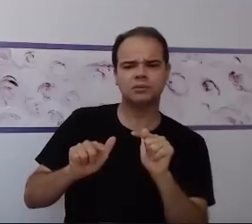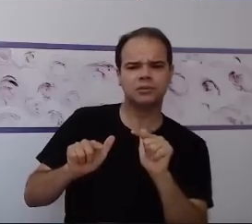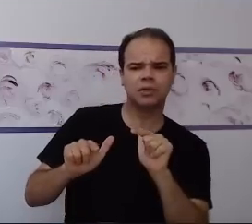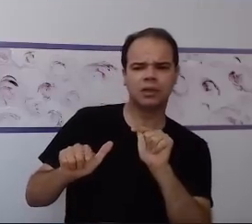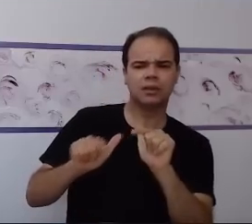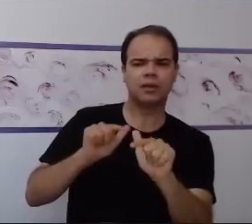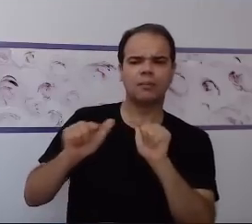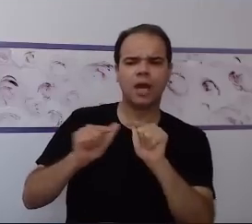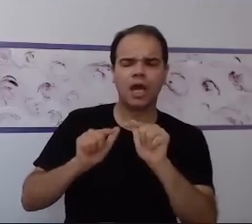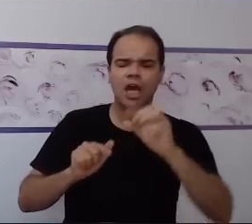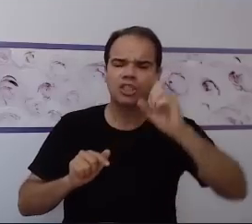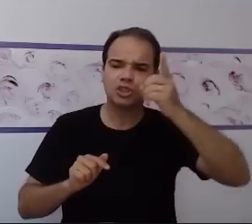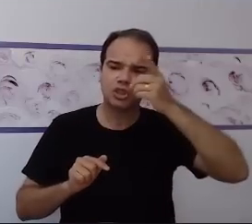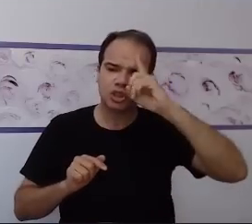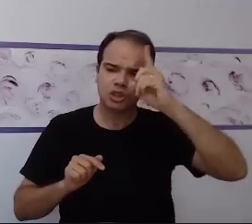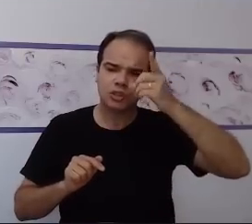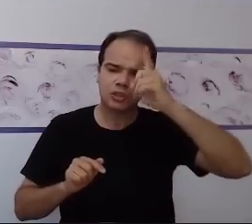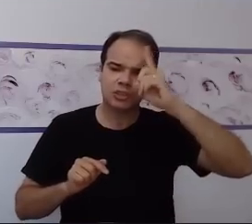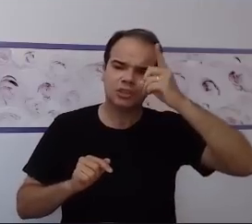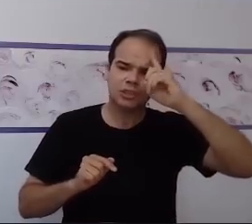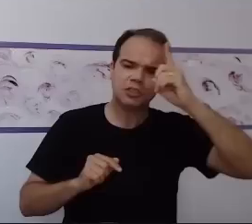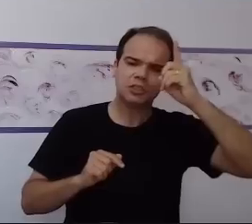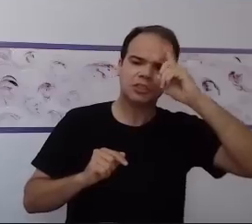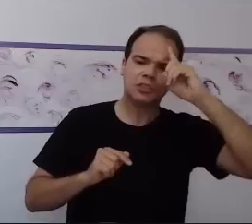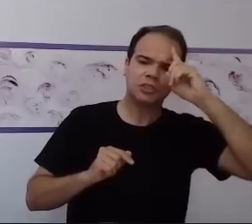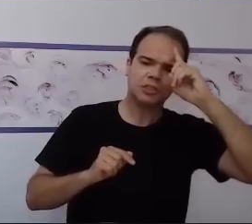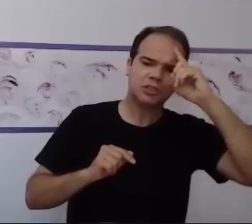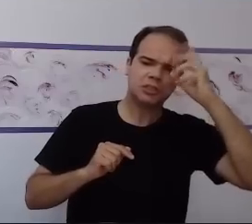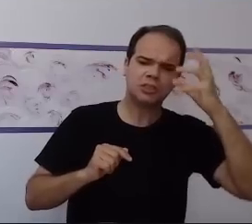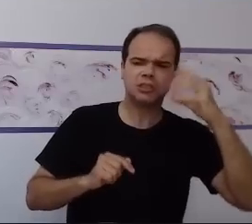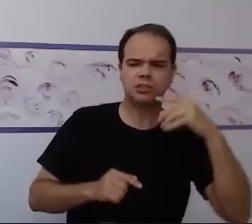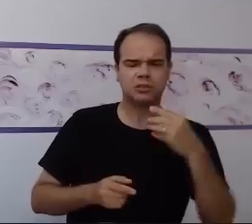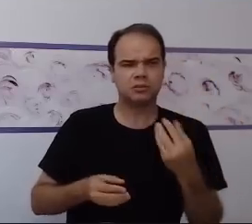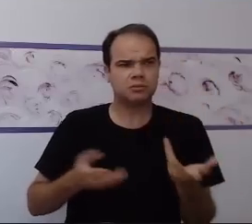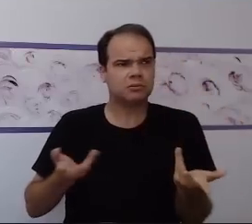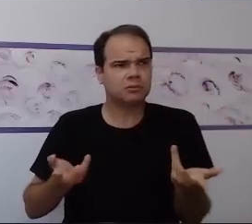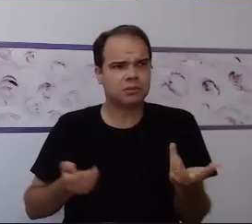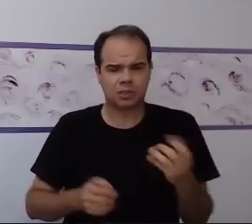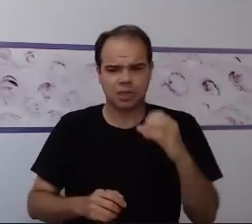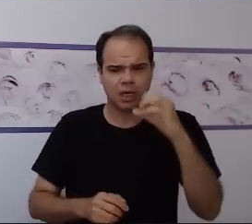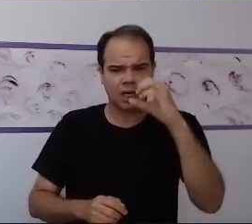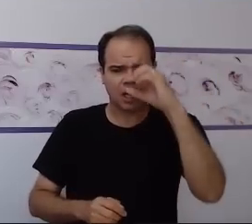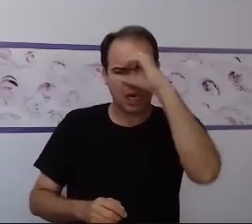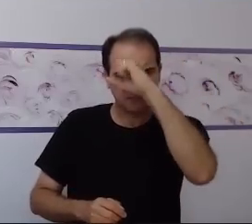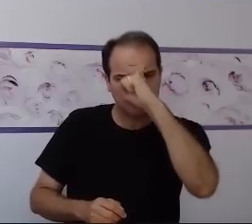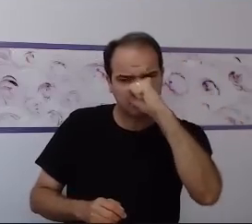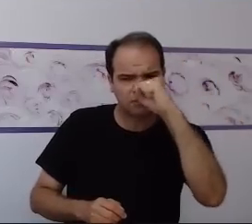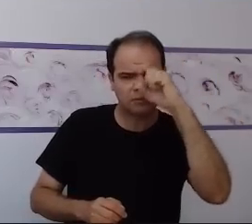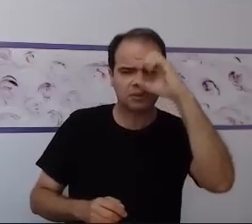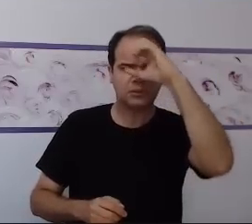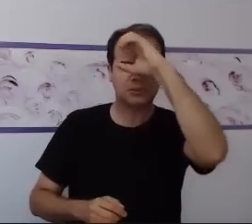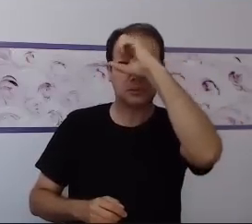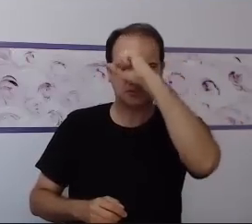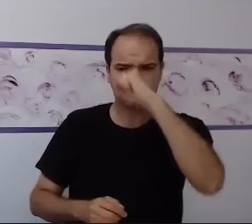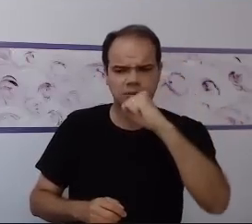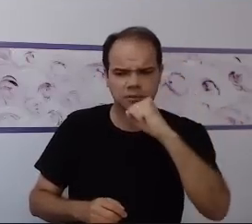memória do dia a dia. Não existe aprendizagem, quando se fala de comprometimento,